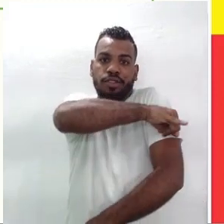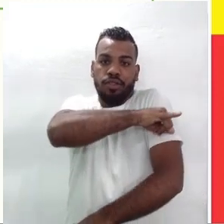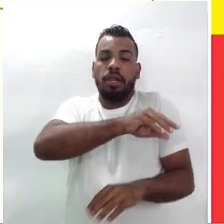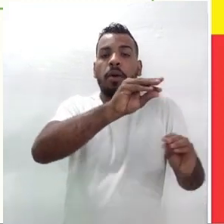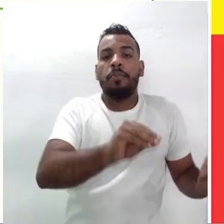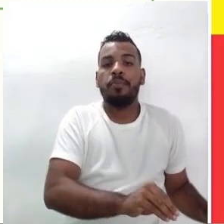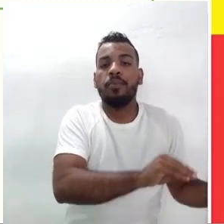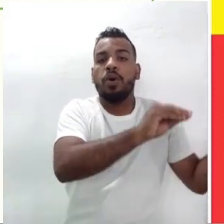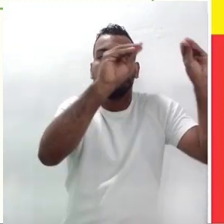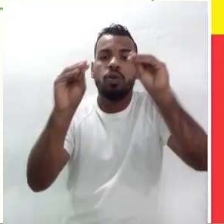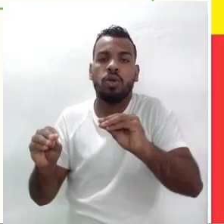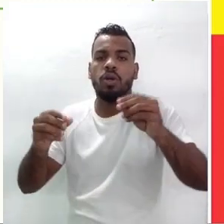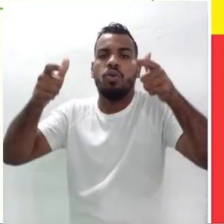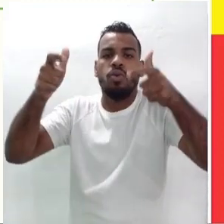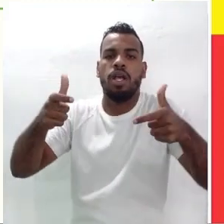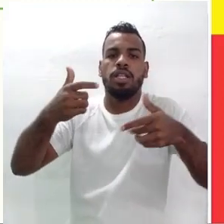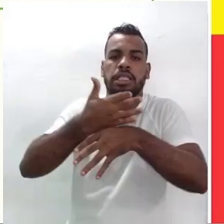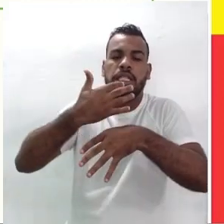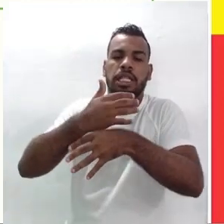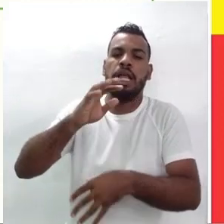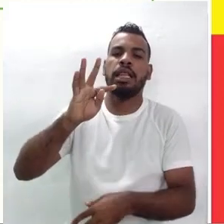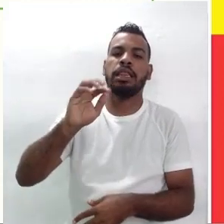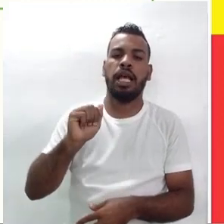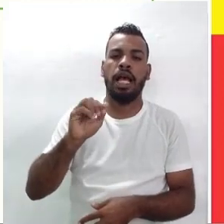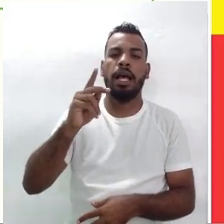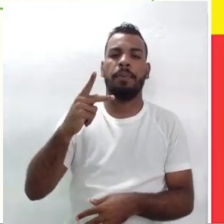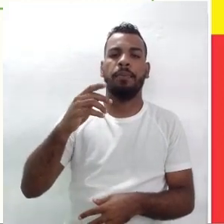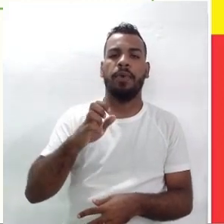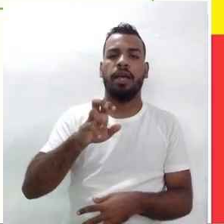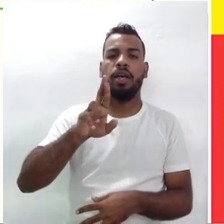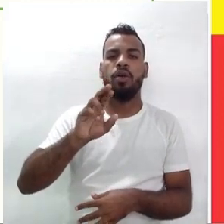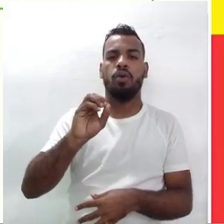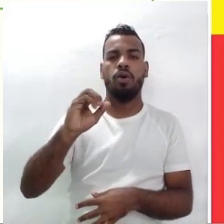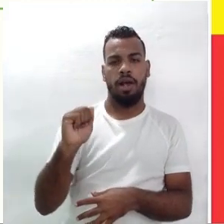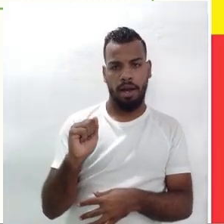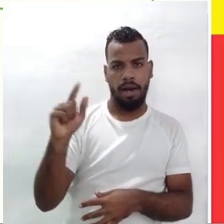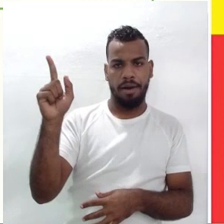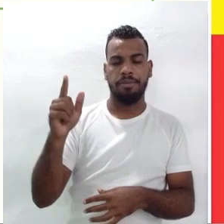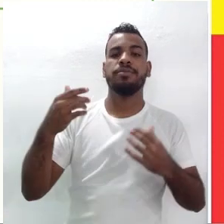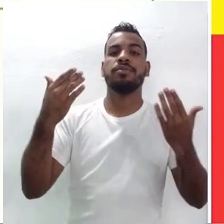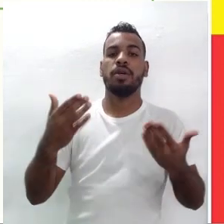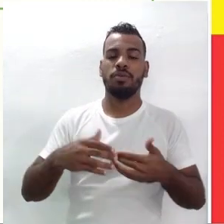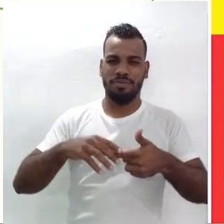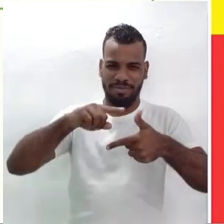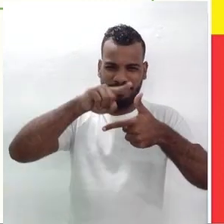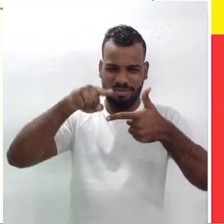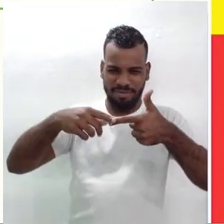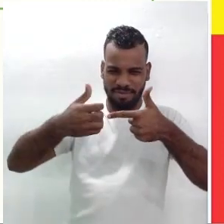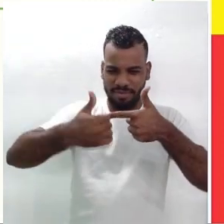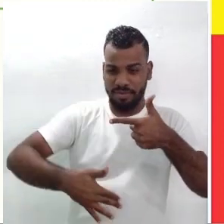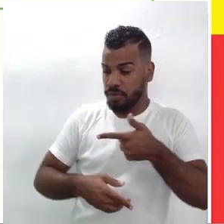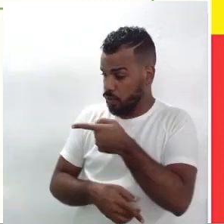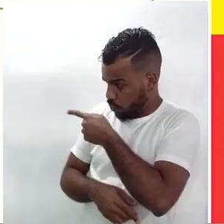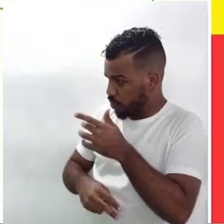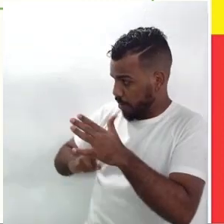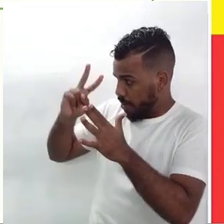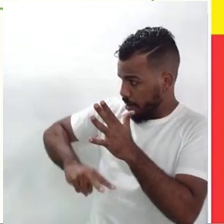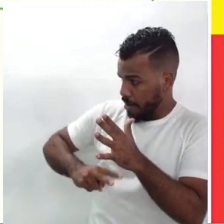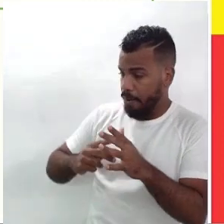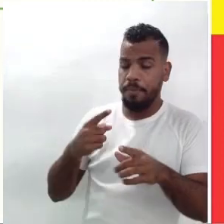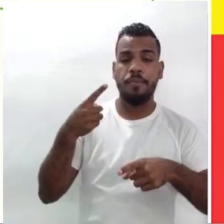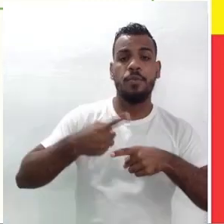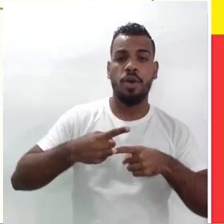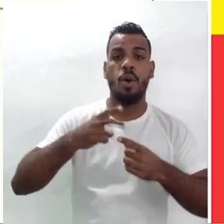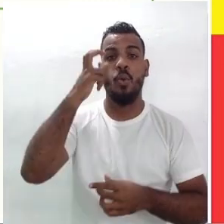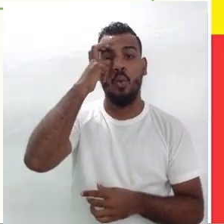onde morou em 33 a 37. Agora, nesse segundo ponto aí, esse segundo ponto, eu gostaria que você olhe esse, que é justamente esse lado